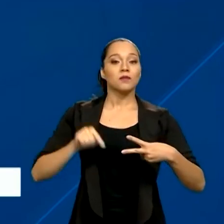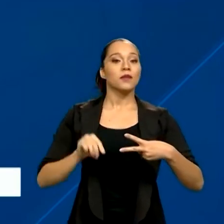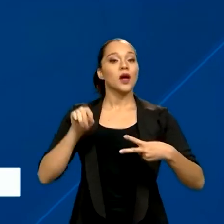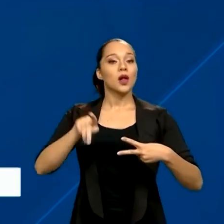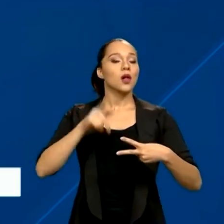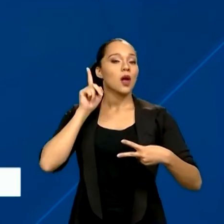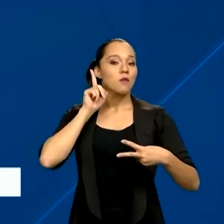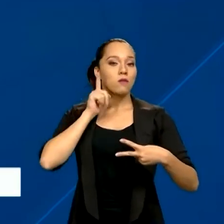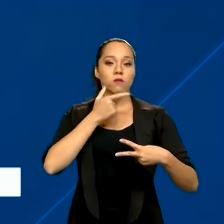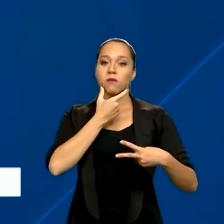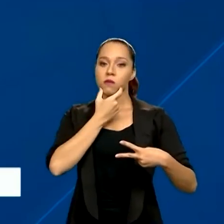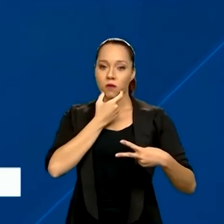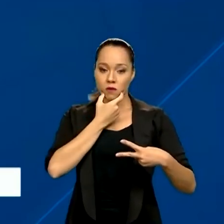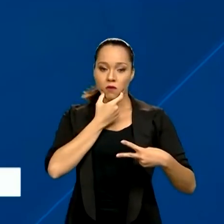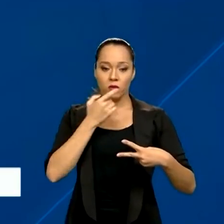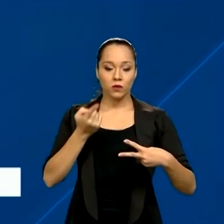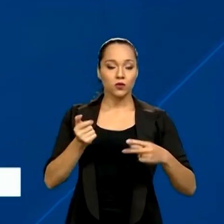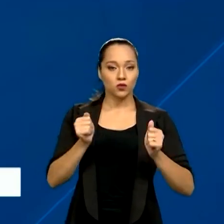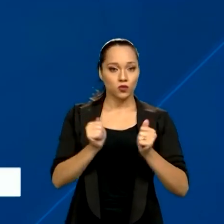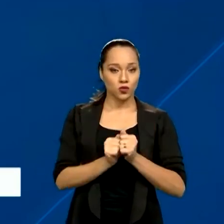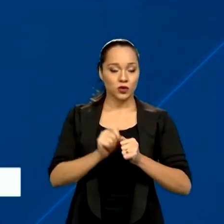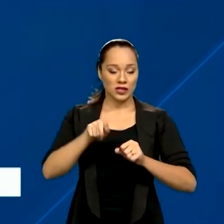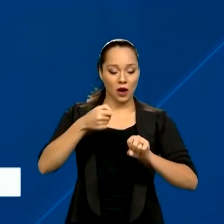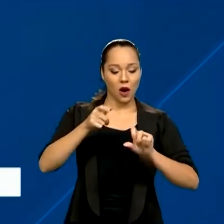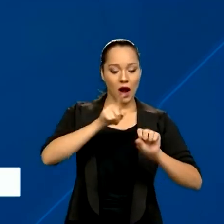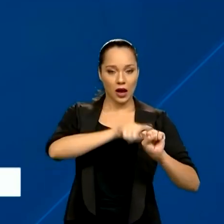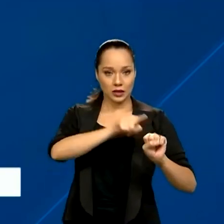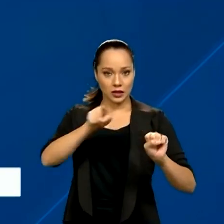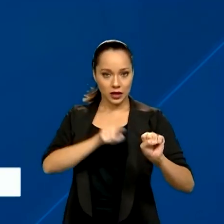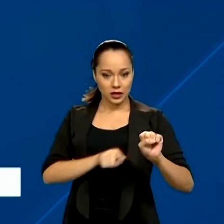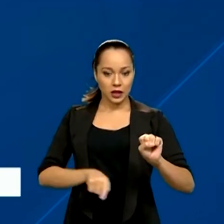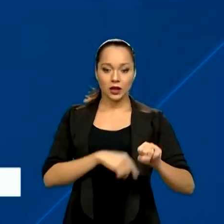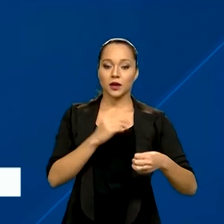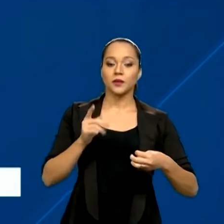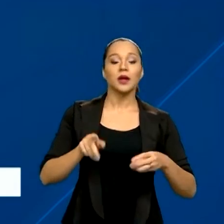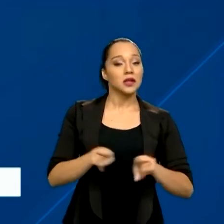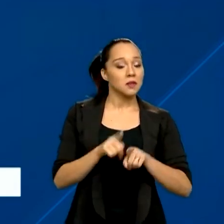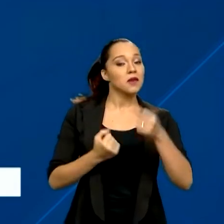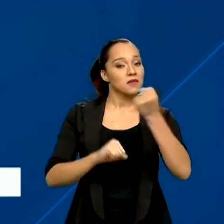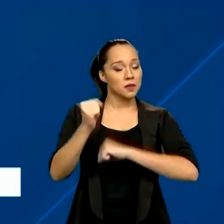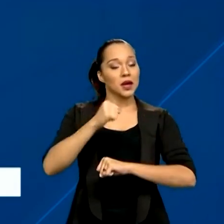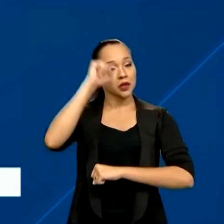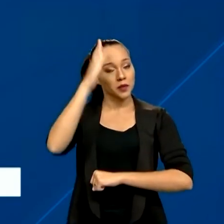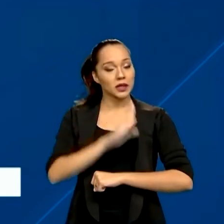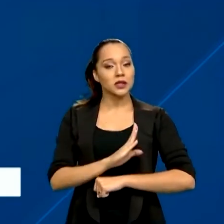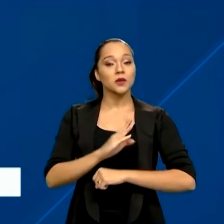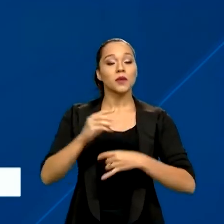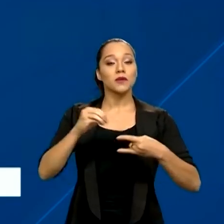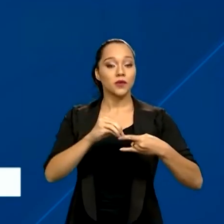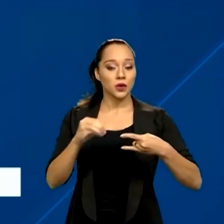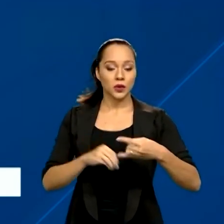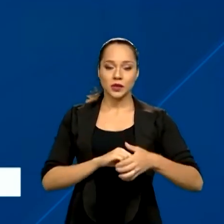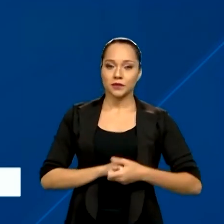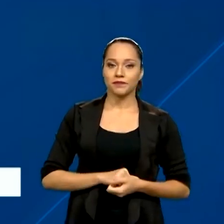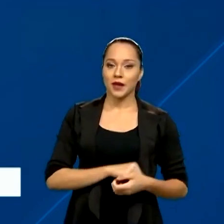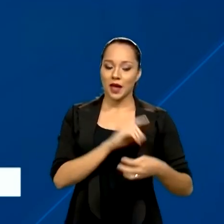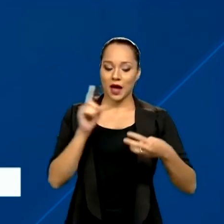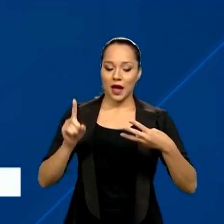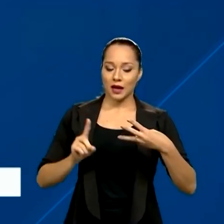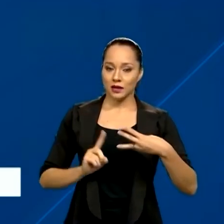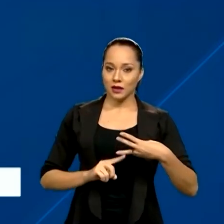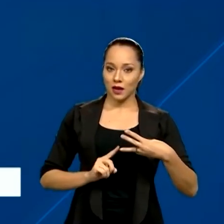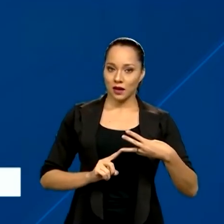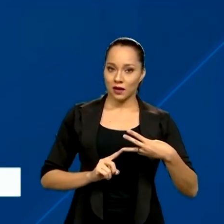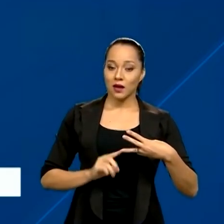Laboratório AstraZeneca em parceria com a Universidade de Oxford e também é fabricada no Brasil pela Fiocruz. E tem ainda a